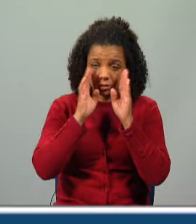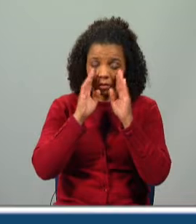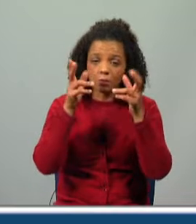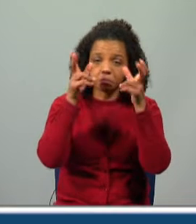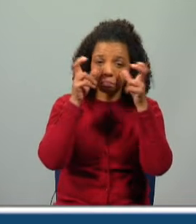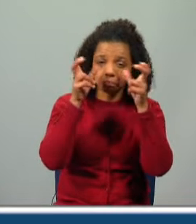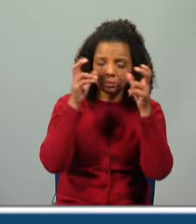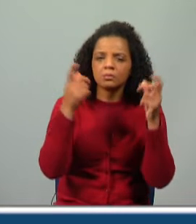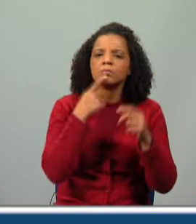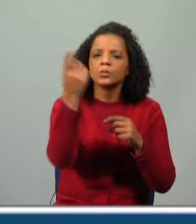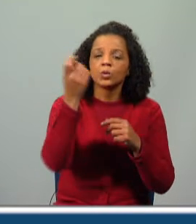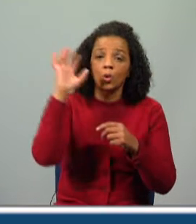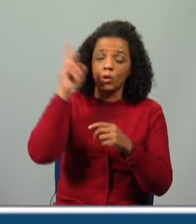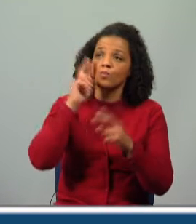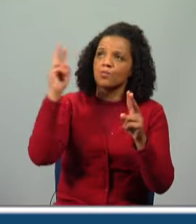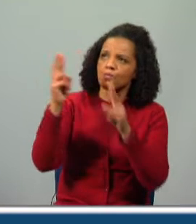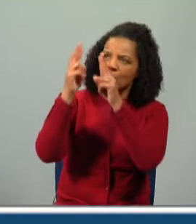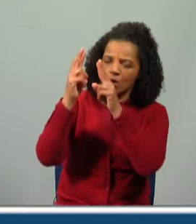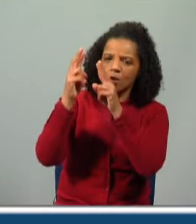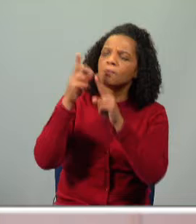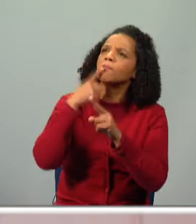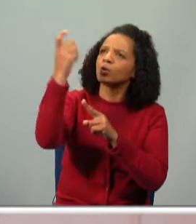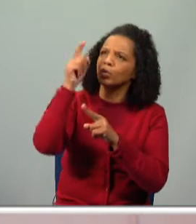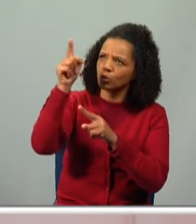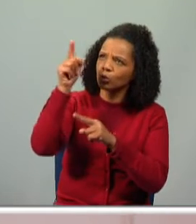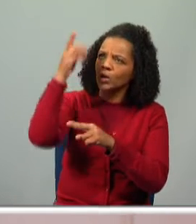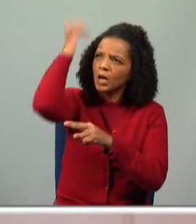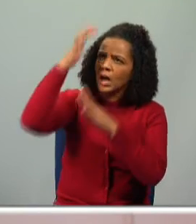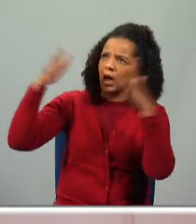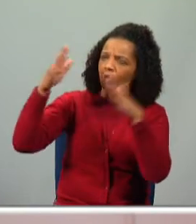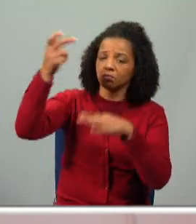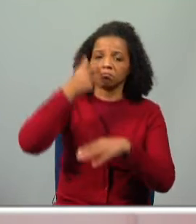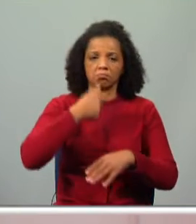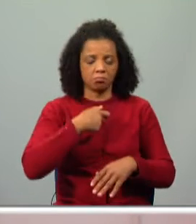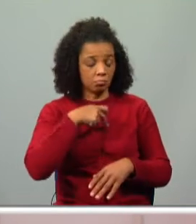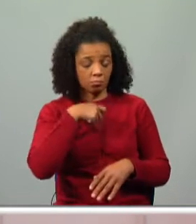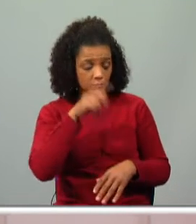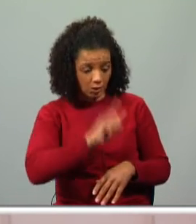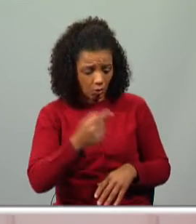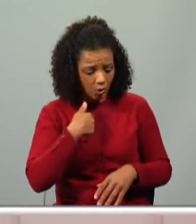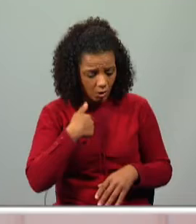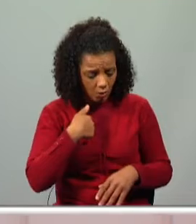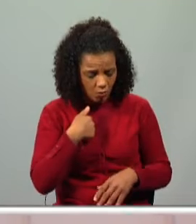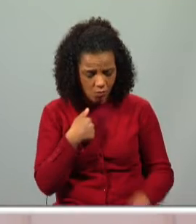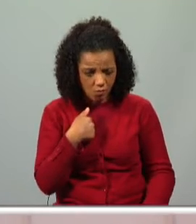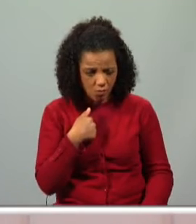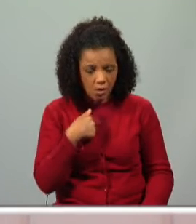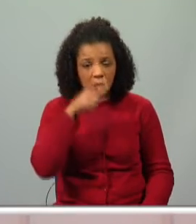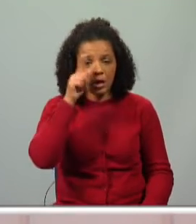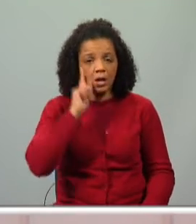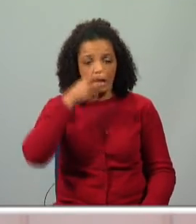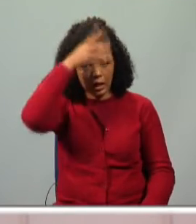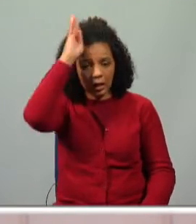áudio, ela perguntou, quando viu a galinha, perguntou-lhe assim, tu és um anjo? E ela disse, não, eu sou uma galinha do mato que fez